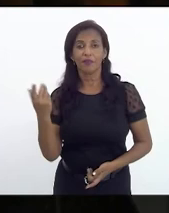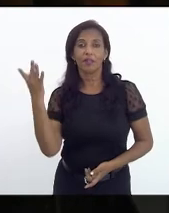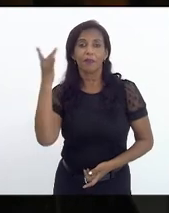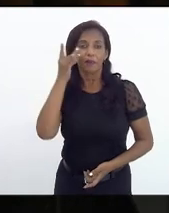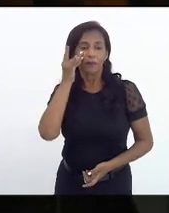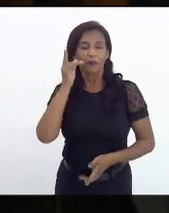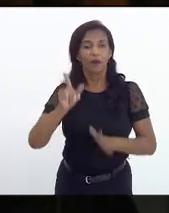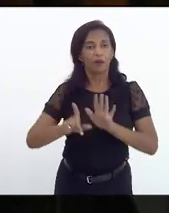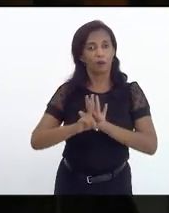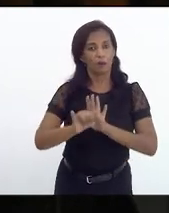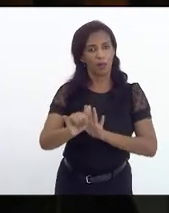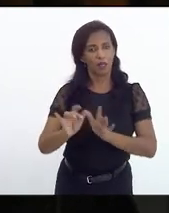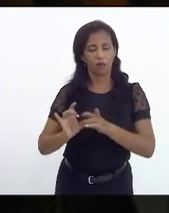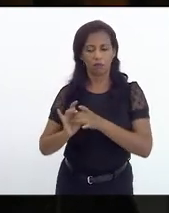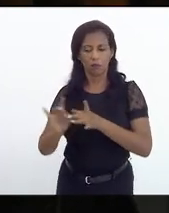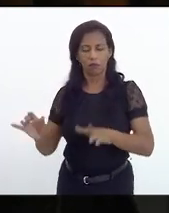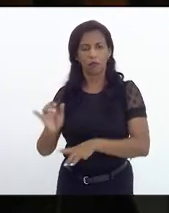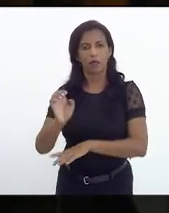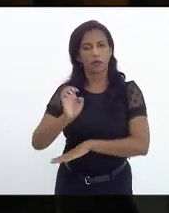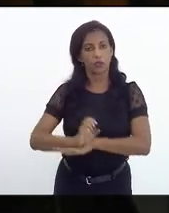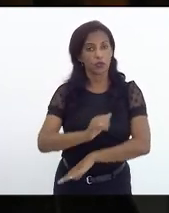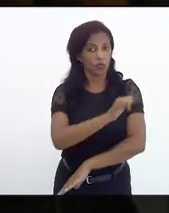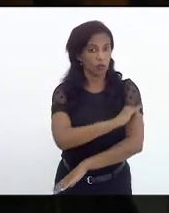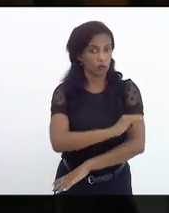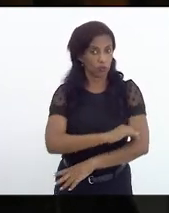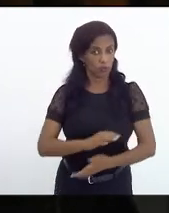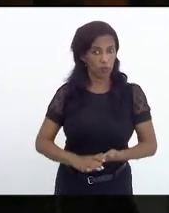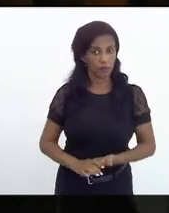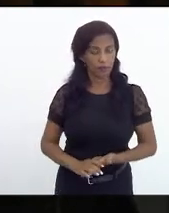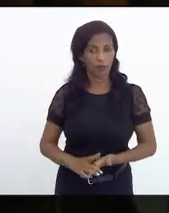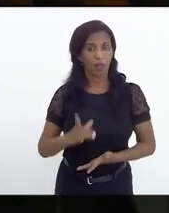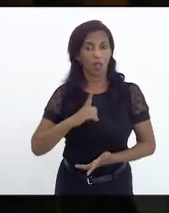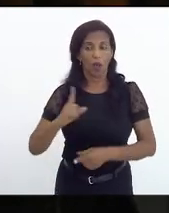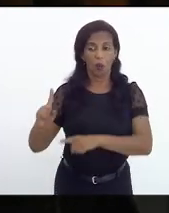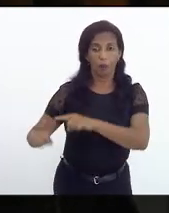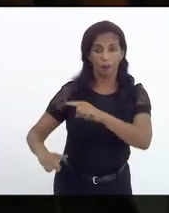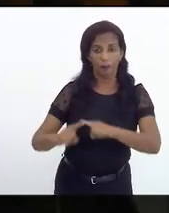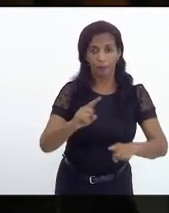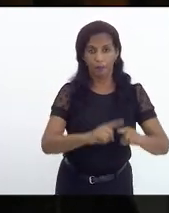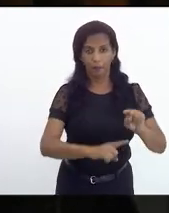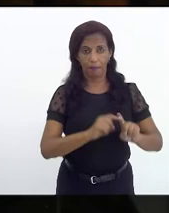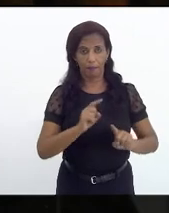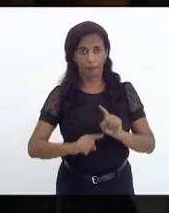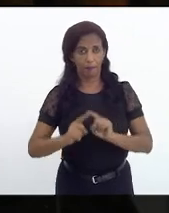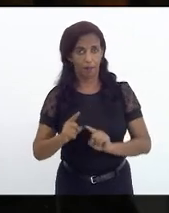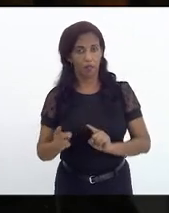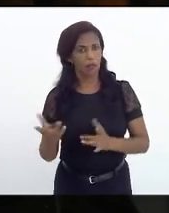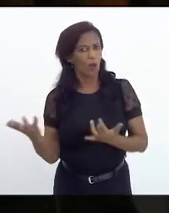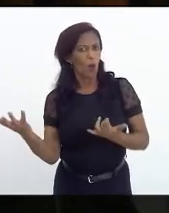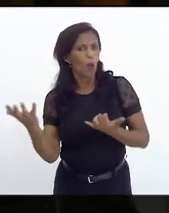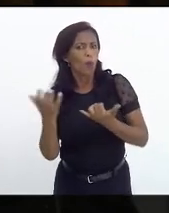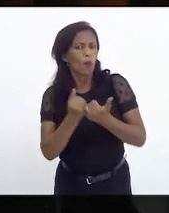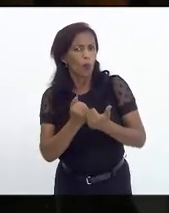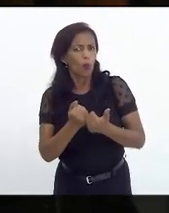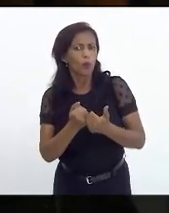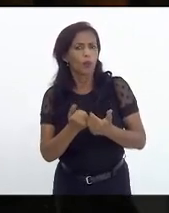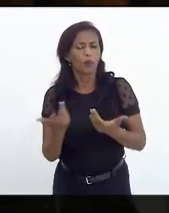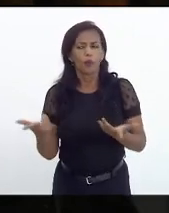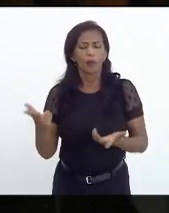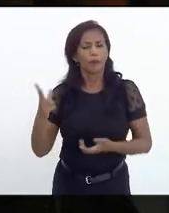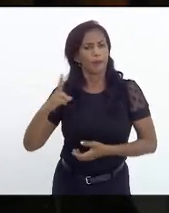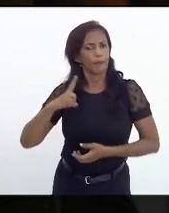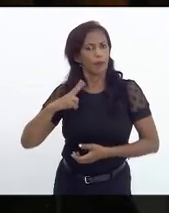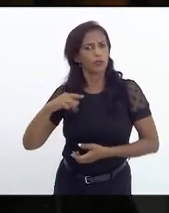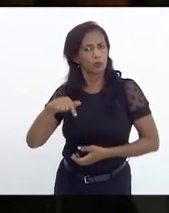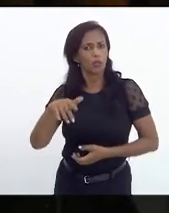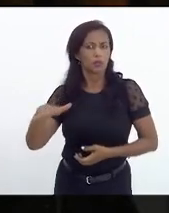que autoriza o Estado do Rio de Janeiro a inventariar os equipamentos públicos e privados existentes nesses